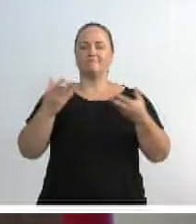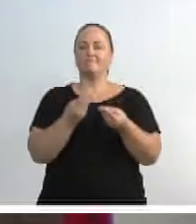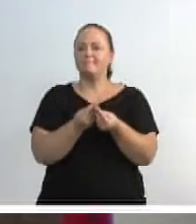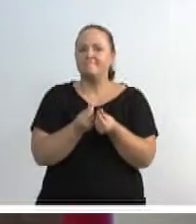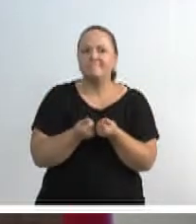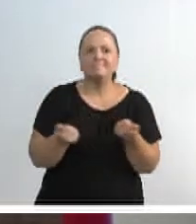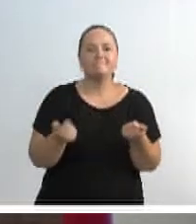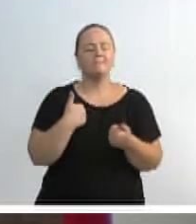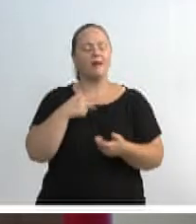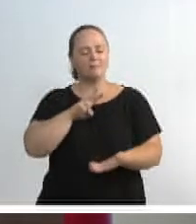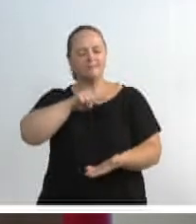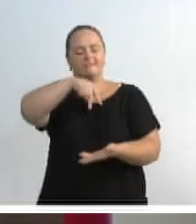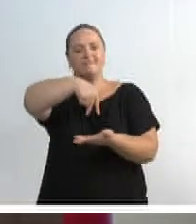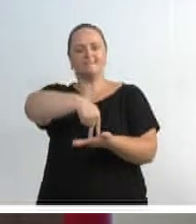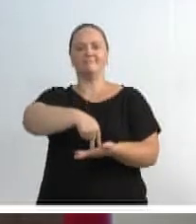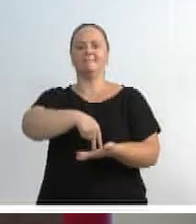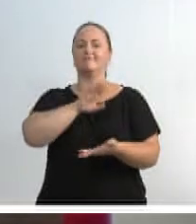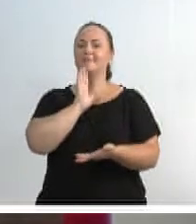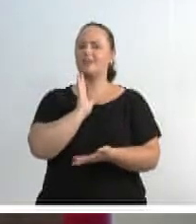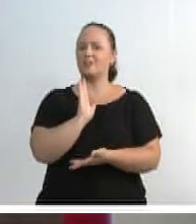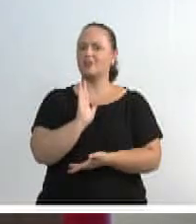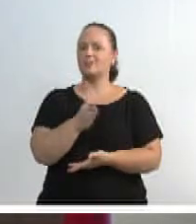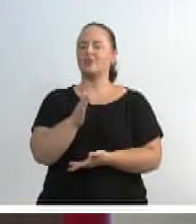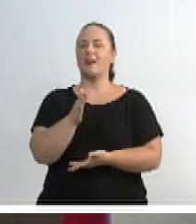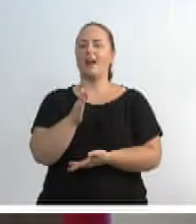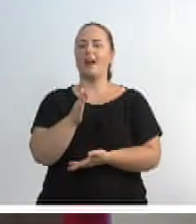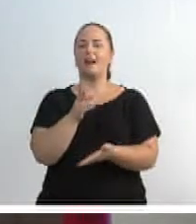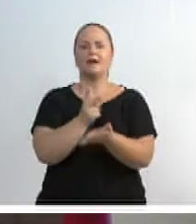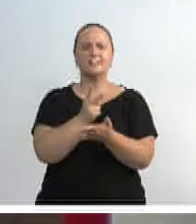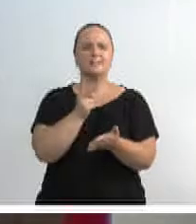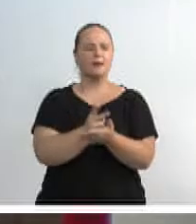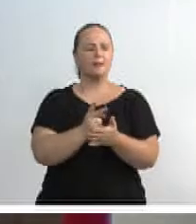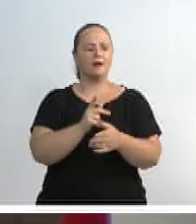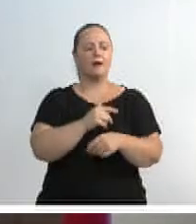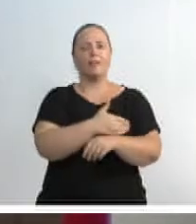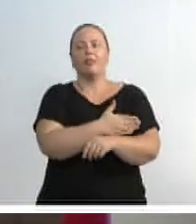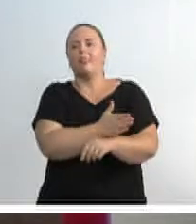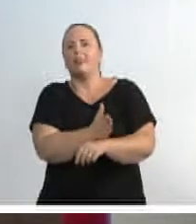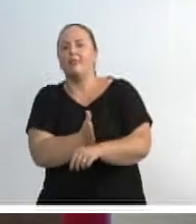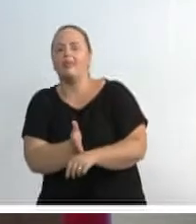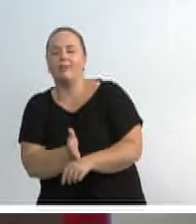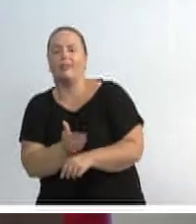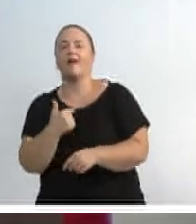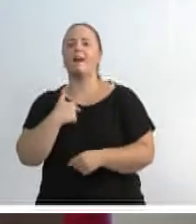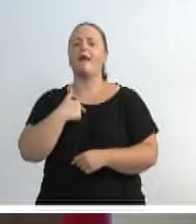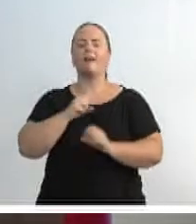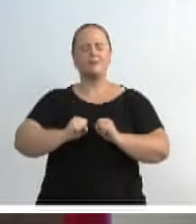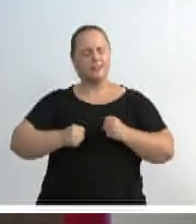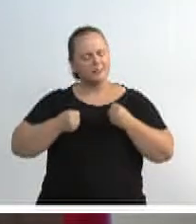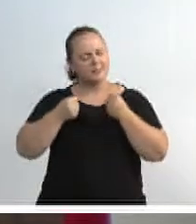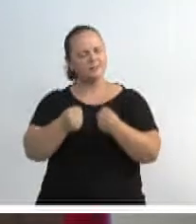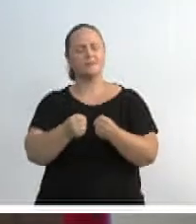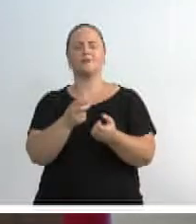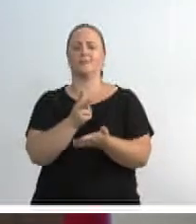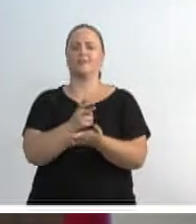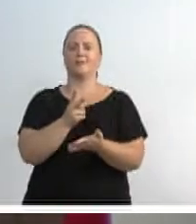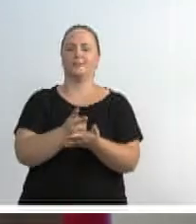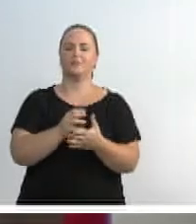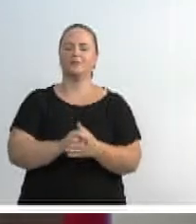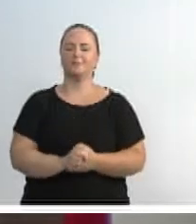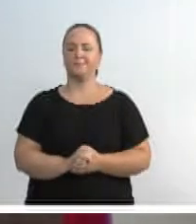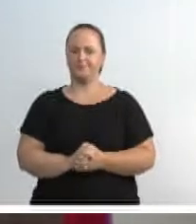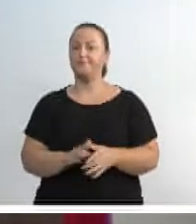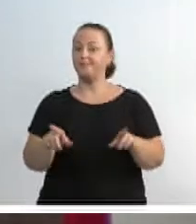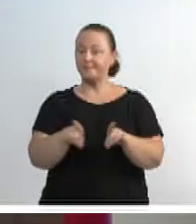nesses primeiros dias, já ficar aqui, sempre tarde, saindo dessa câmara. E darei o máximo de mim. Bem, e quero dividir com vocês